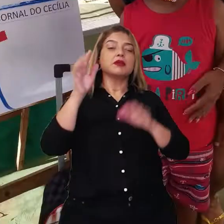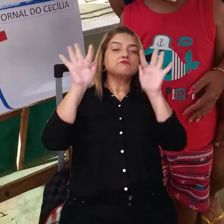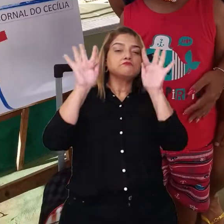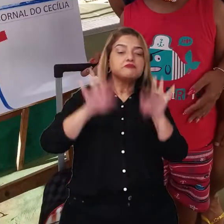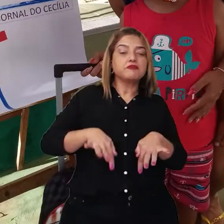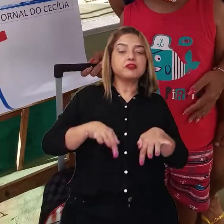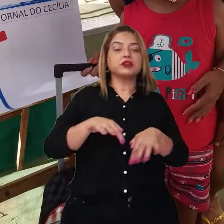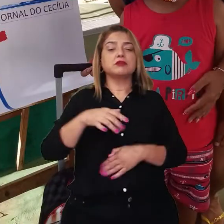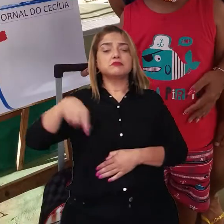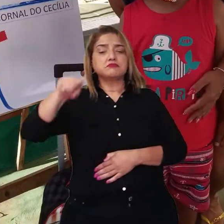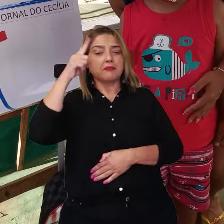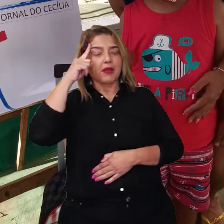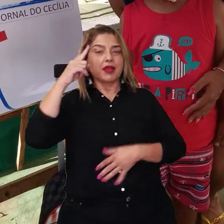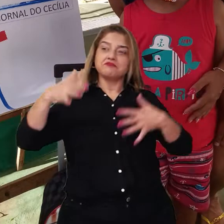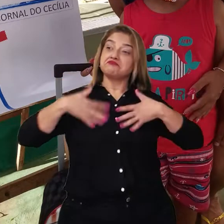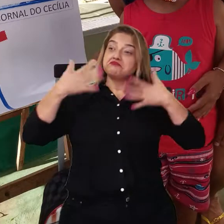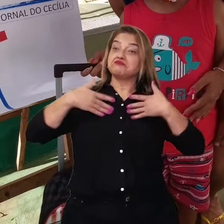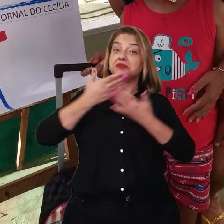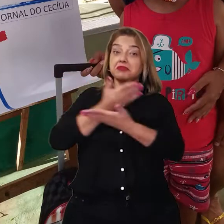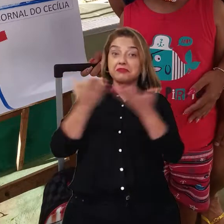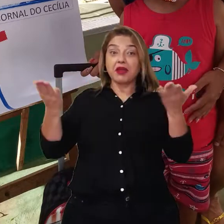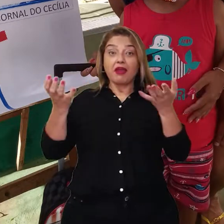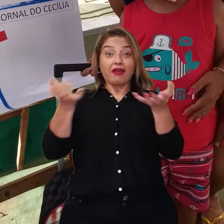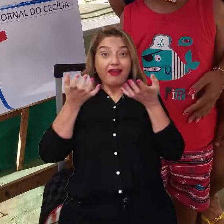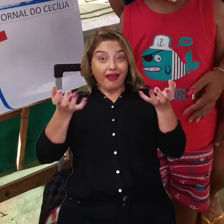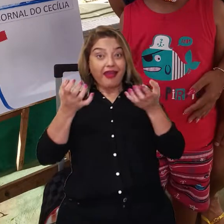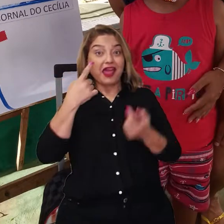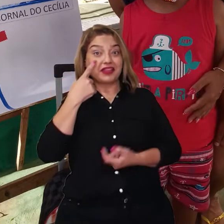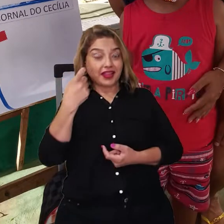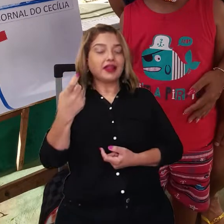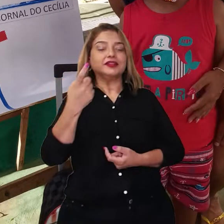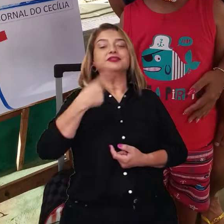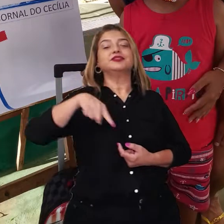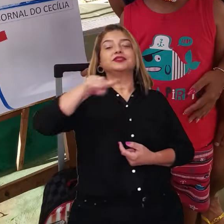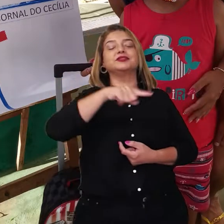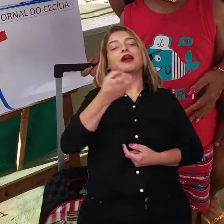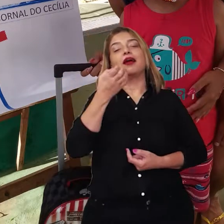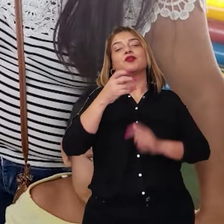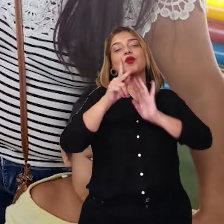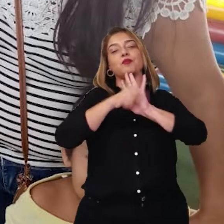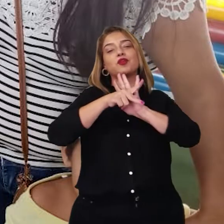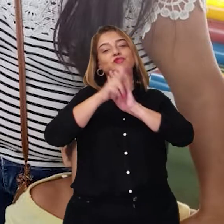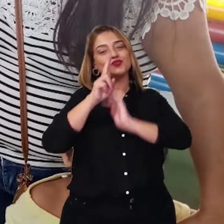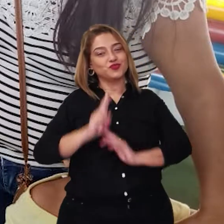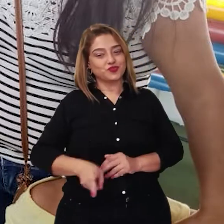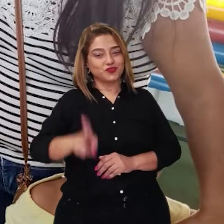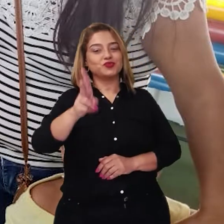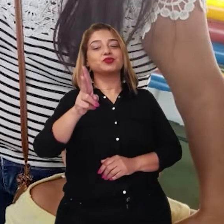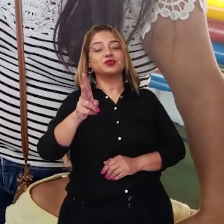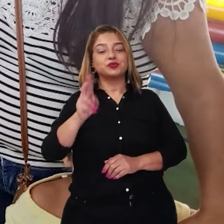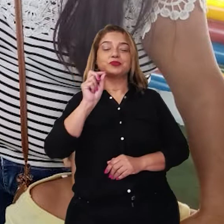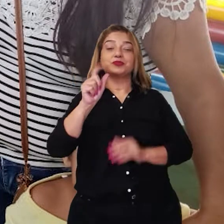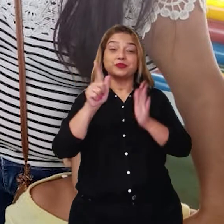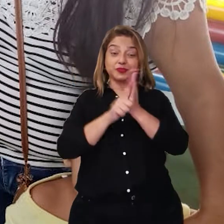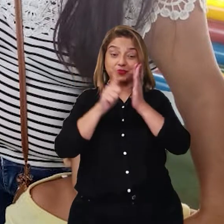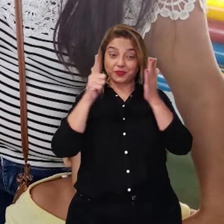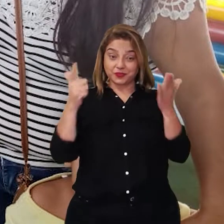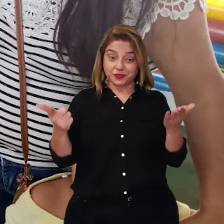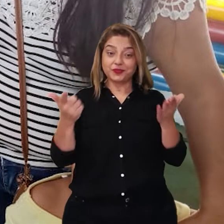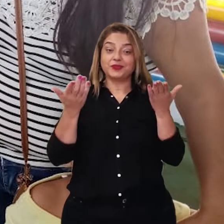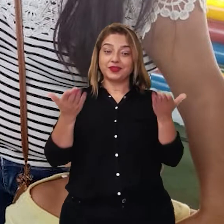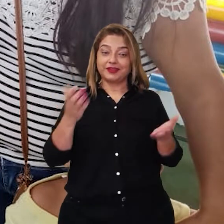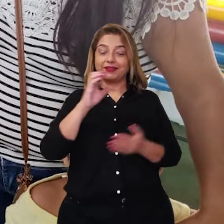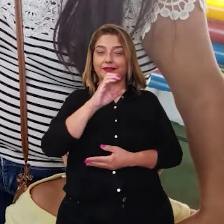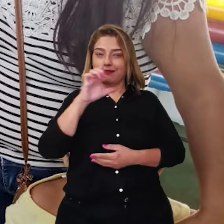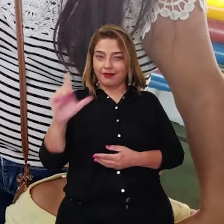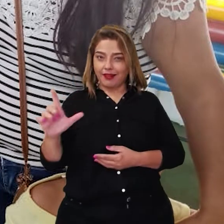empolgação de todos, nós resolvemos levar esse projeto adiante. E o jornal, é claro,